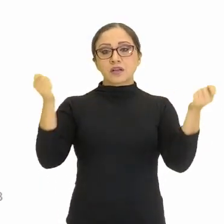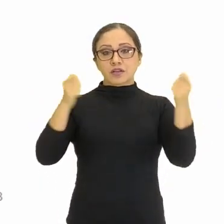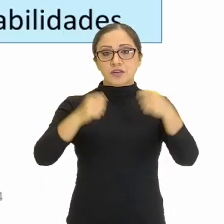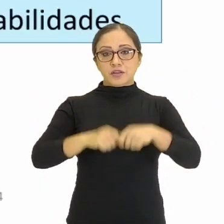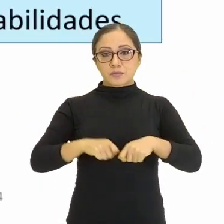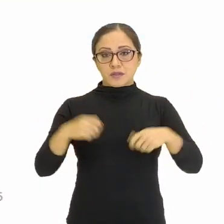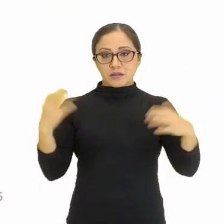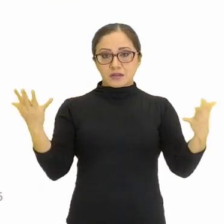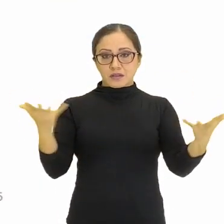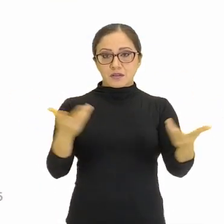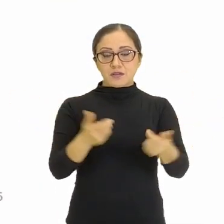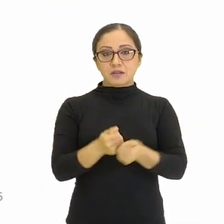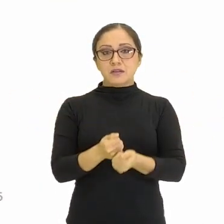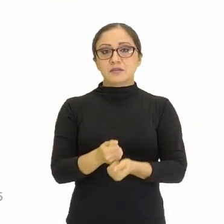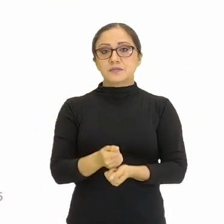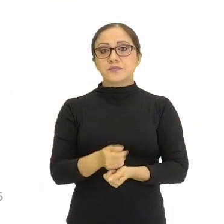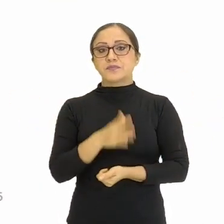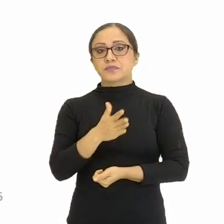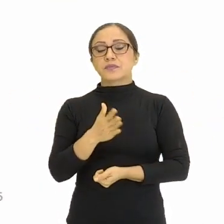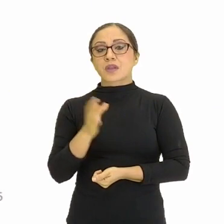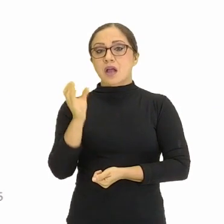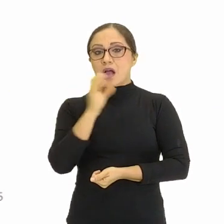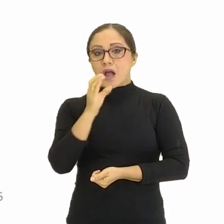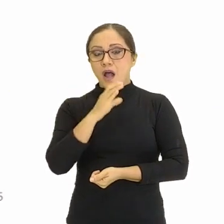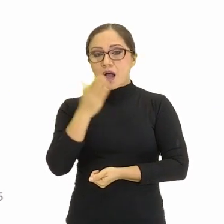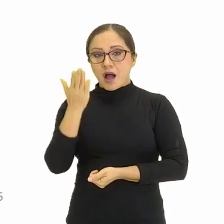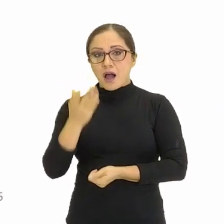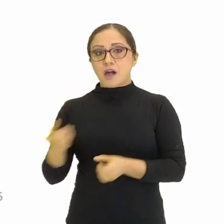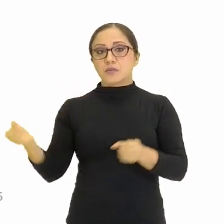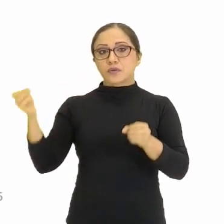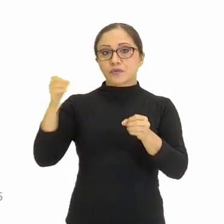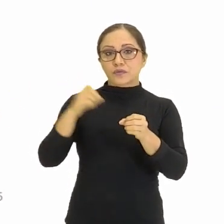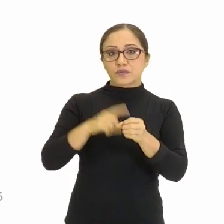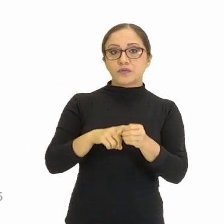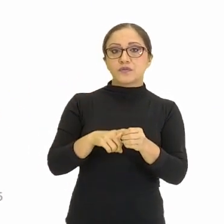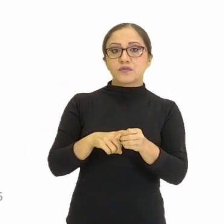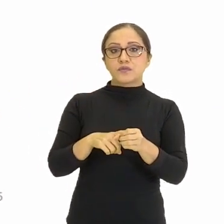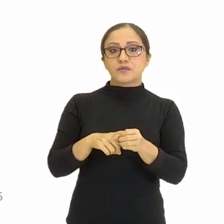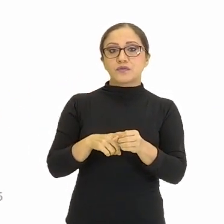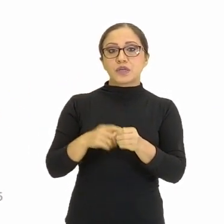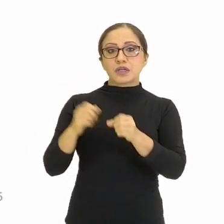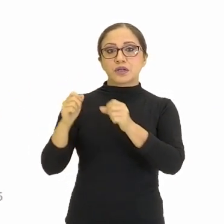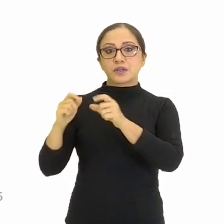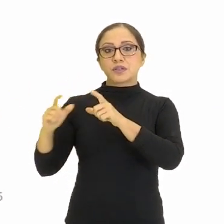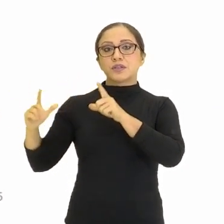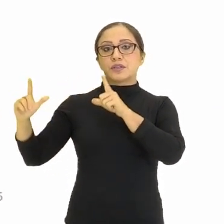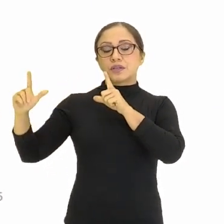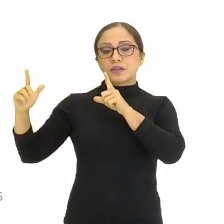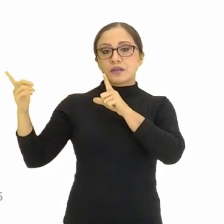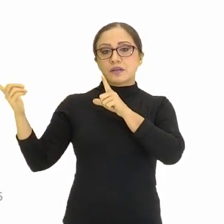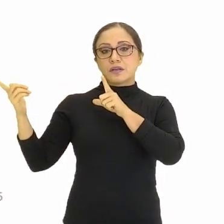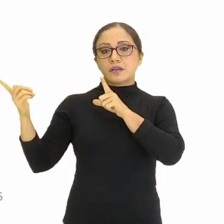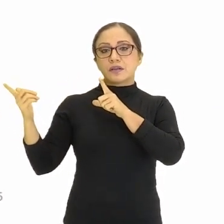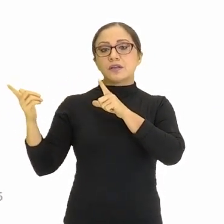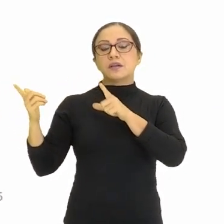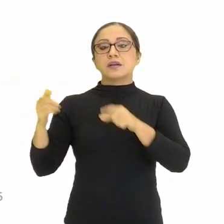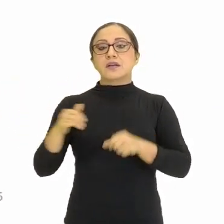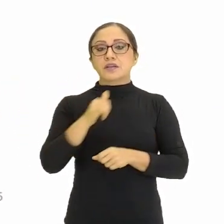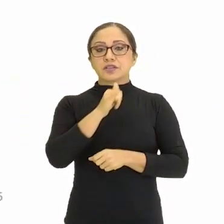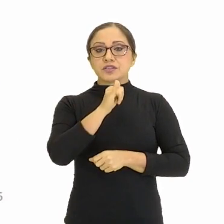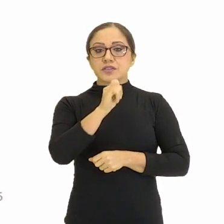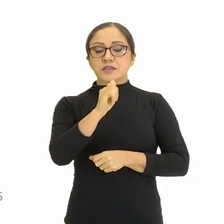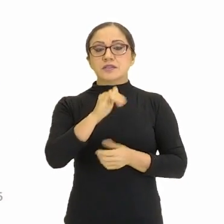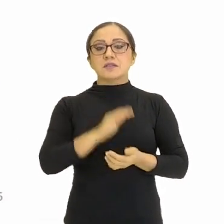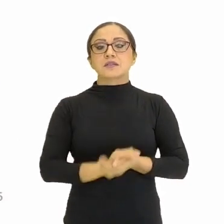rapidinho aqui, de voltar a fazer um novo comentário, mais um comentário